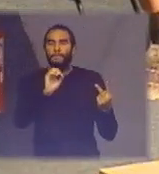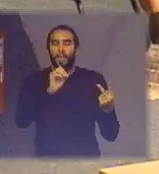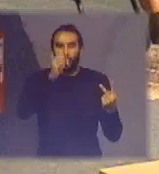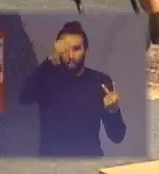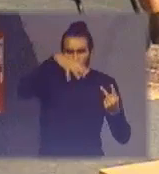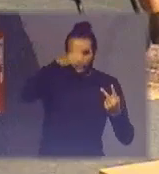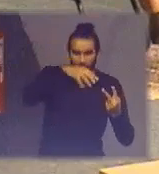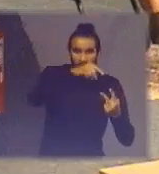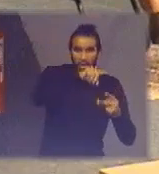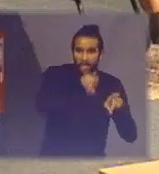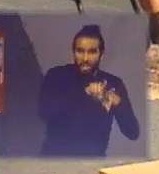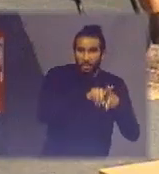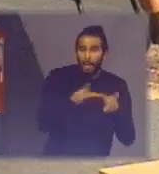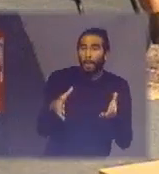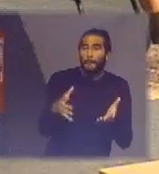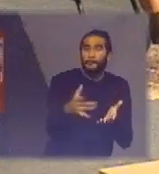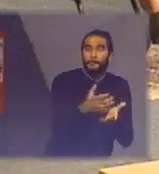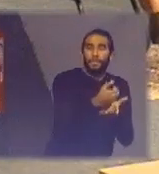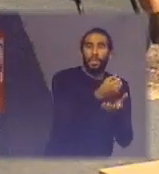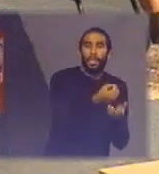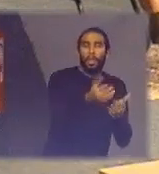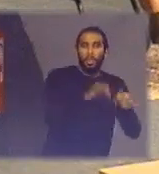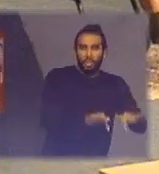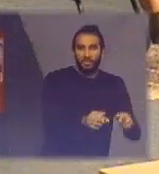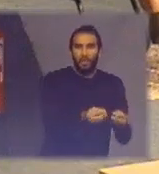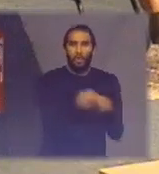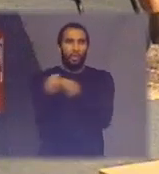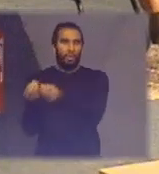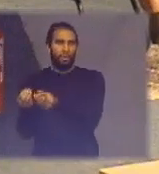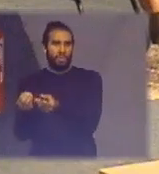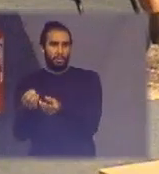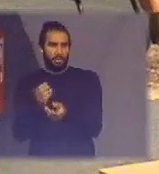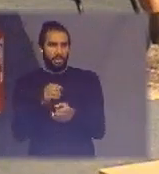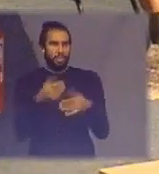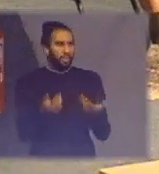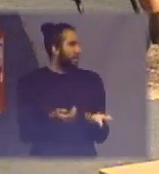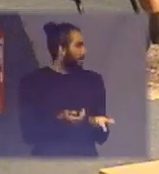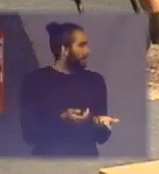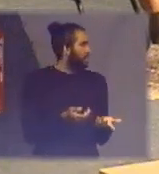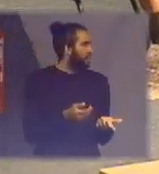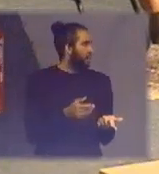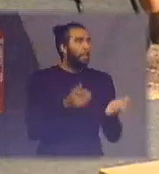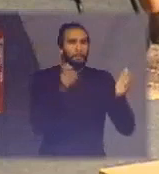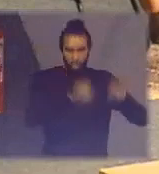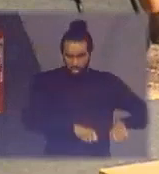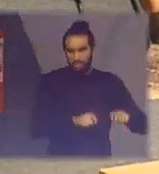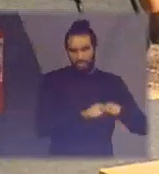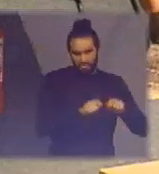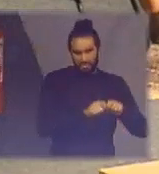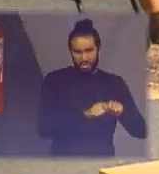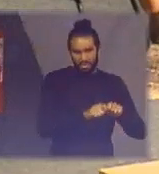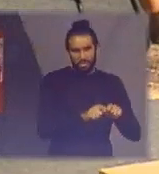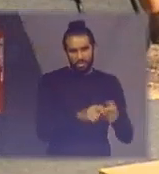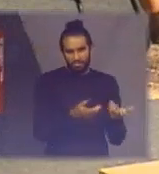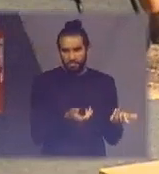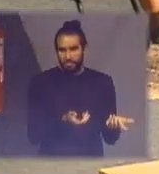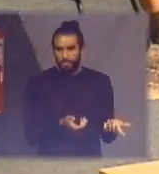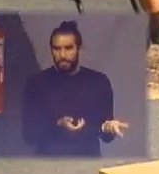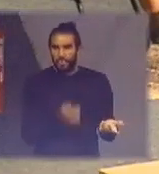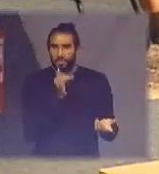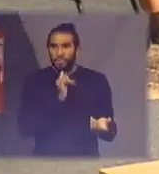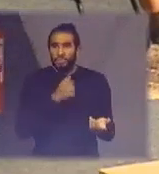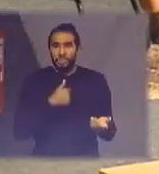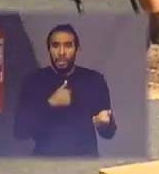e já está na compra você fazer a aquisição com obrigação de retirada então você pode fazer essa aquisição é a coisa mais além de você